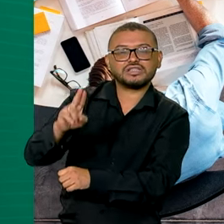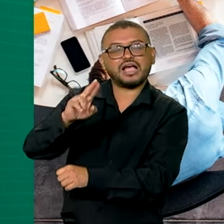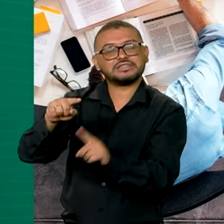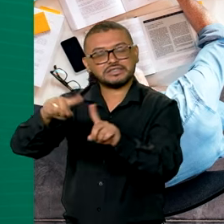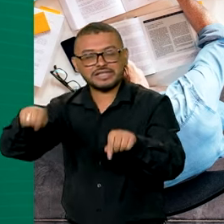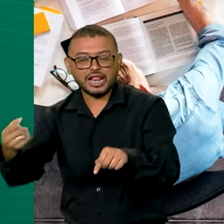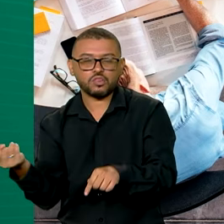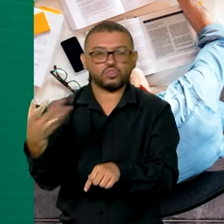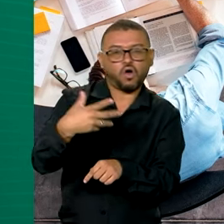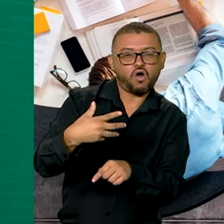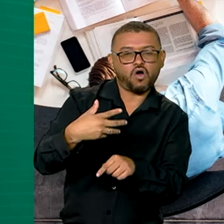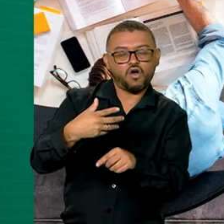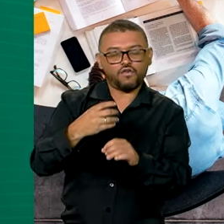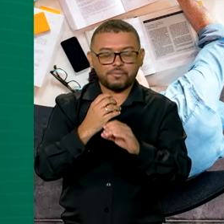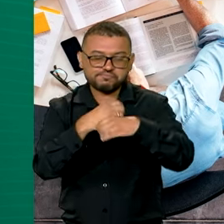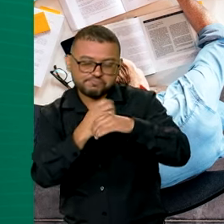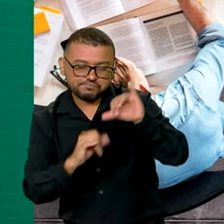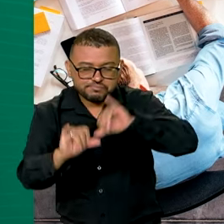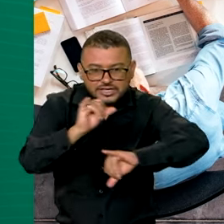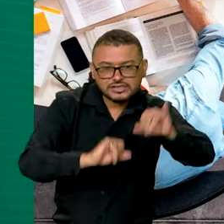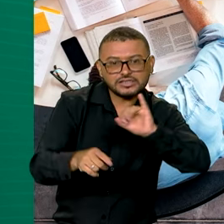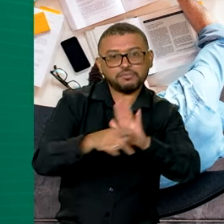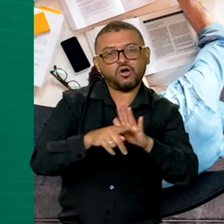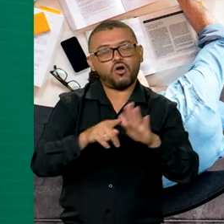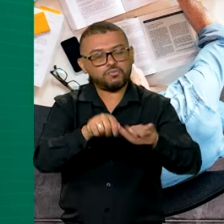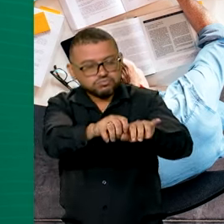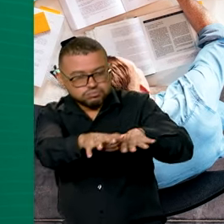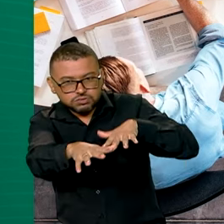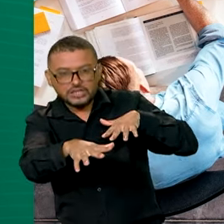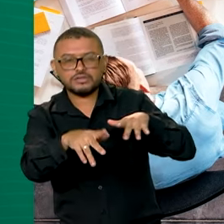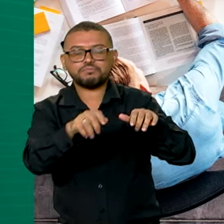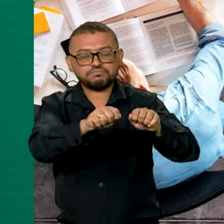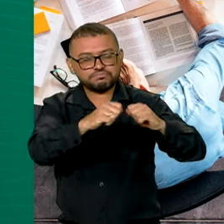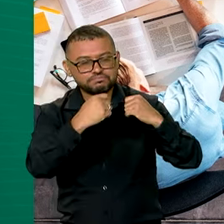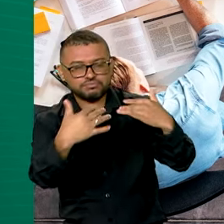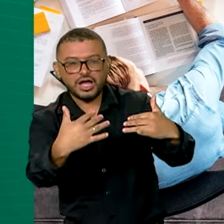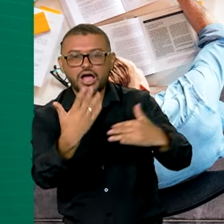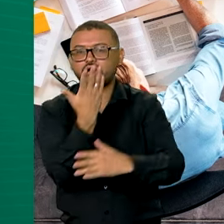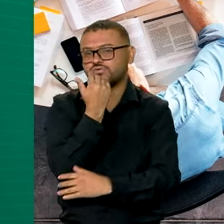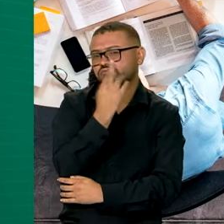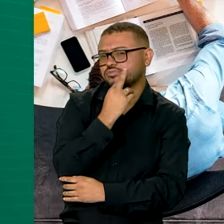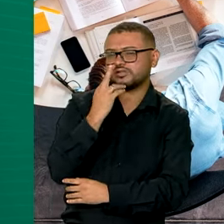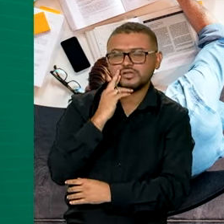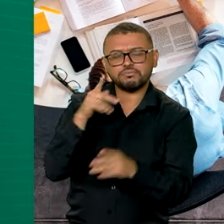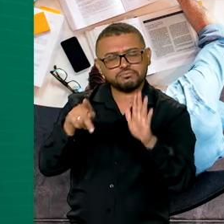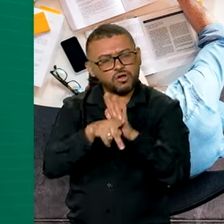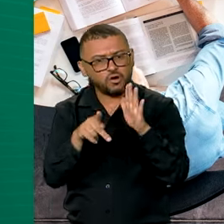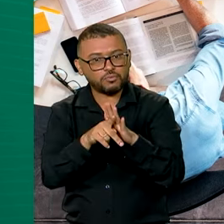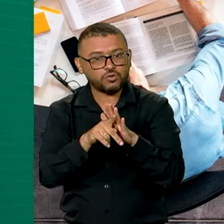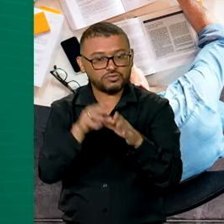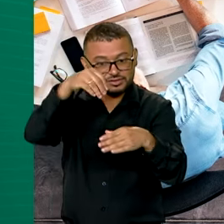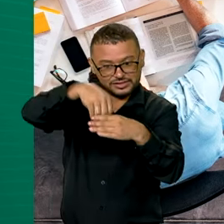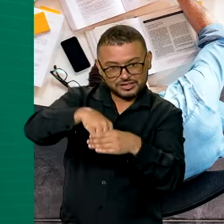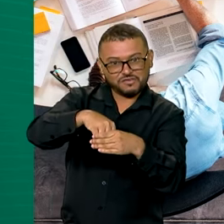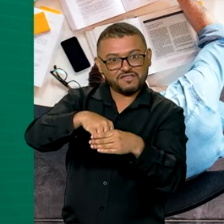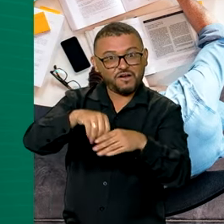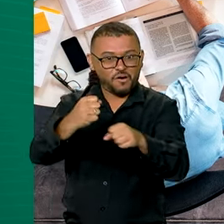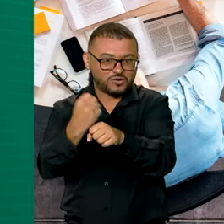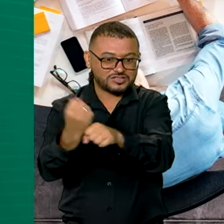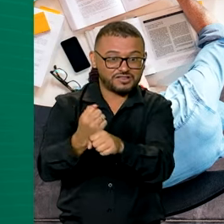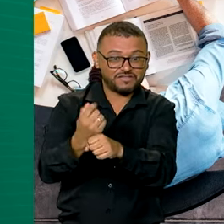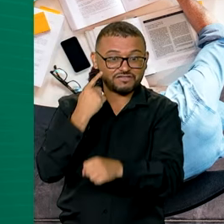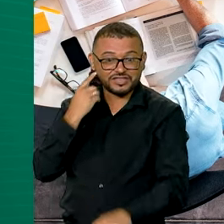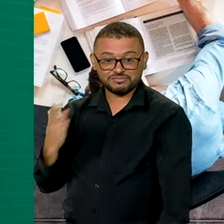salas de aula, laboratórios, auditórios, bibliotecas, refeitórios e centros de convivência. Ao todo, são